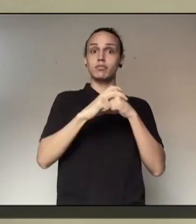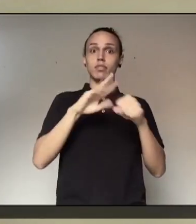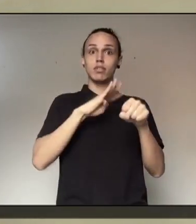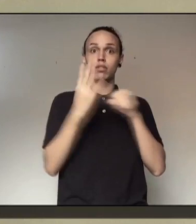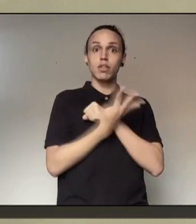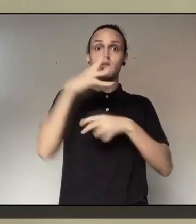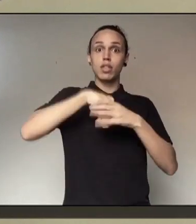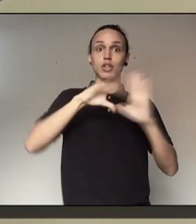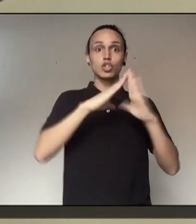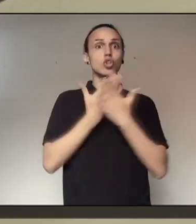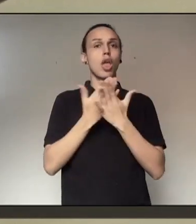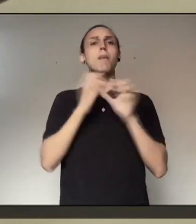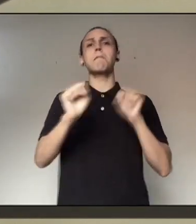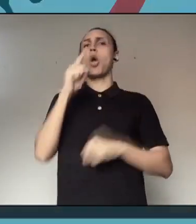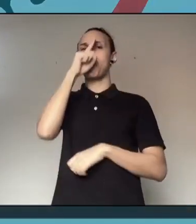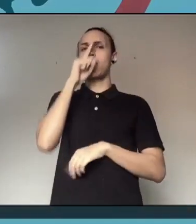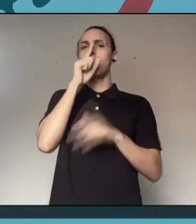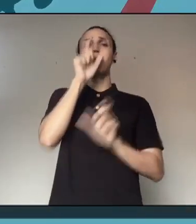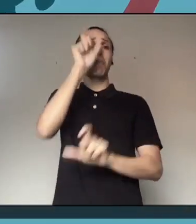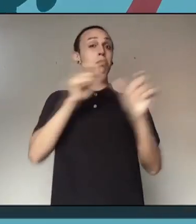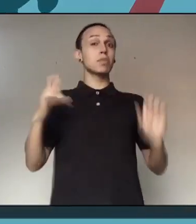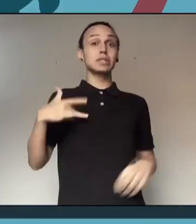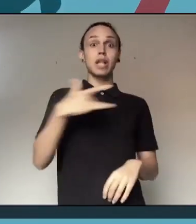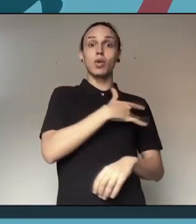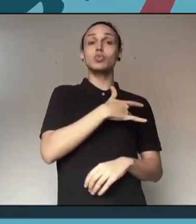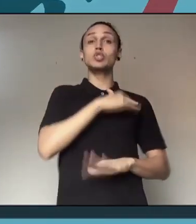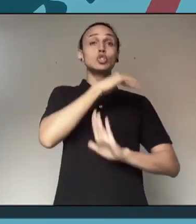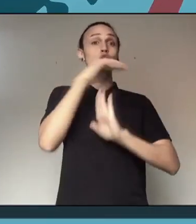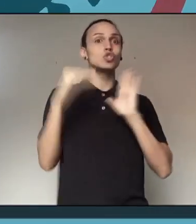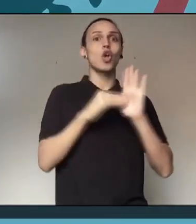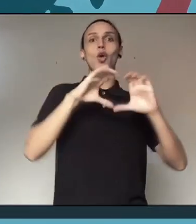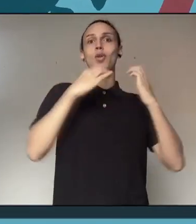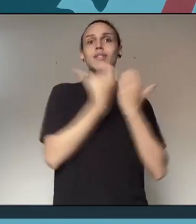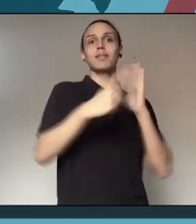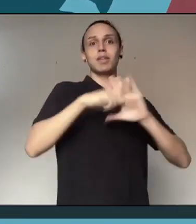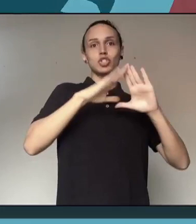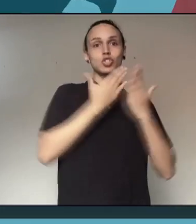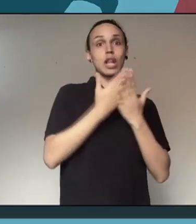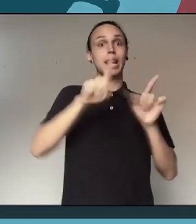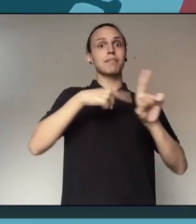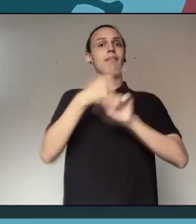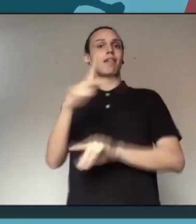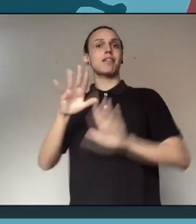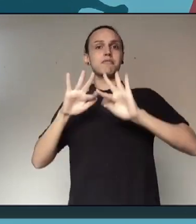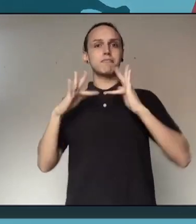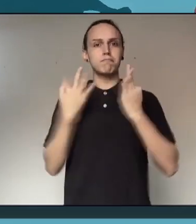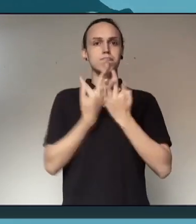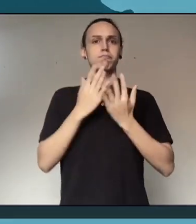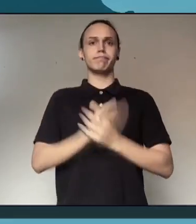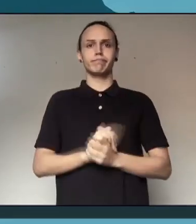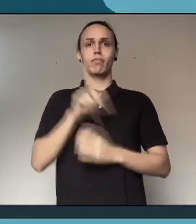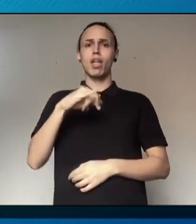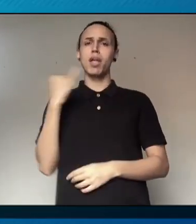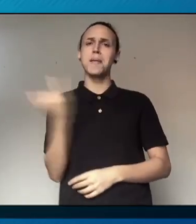das medidas necessárias para evitar a propagação do novo coronavírus nas escolas, colocam em risco a saúde de toda a